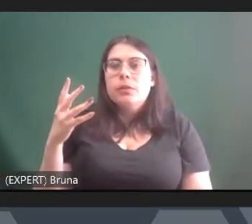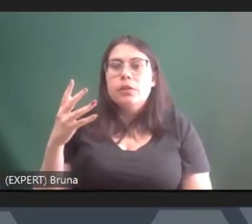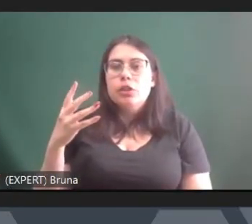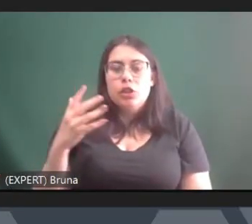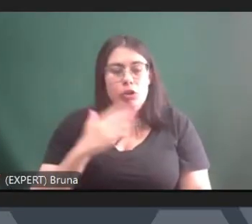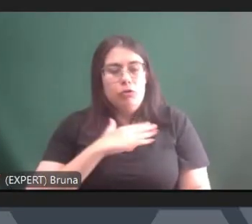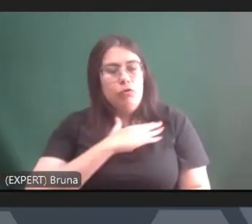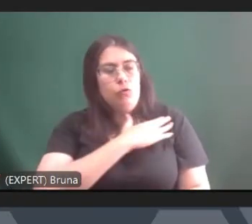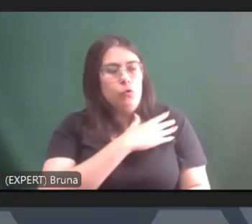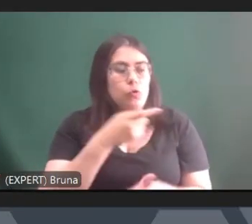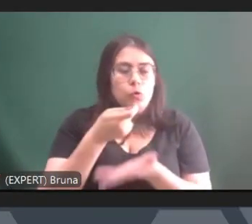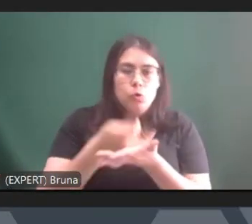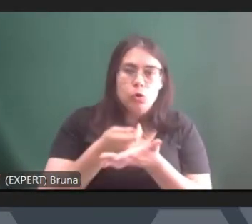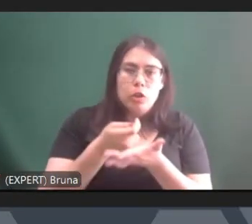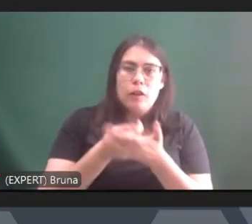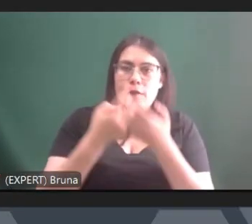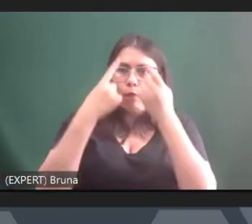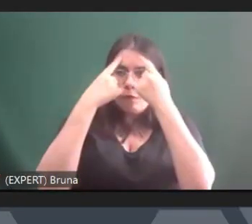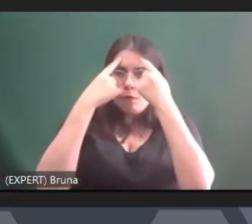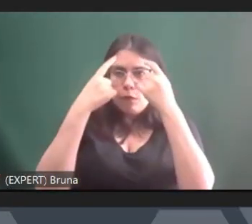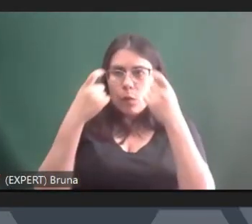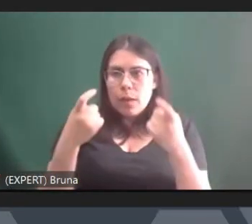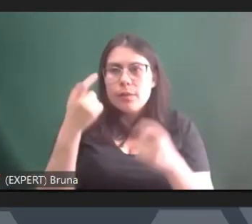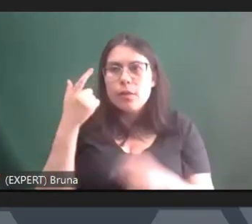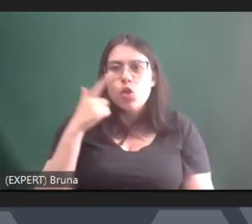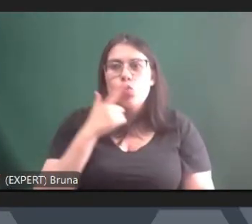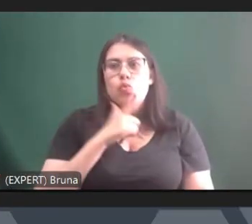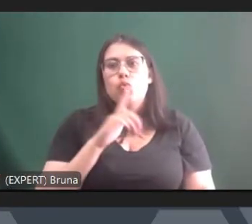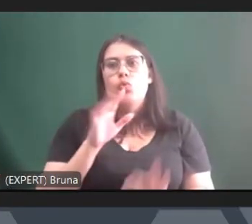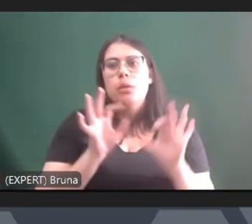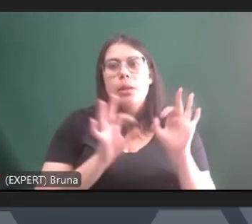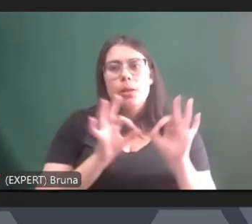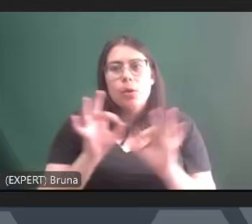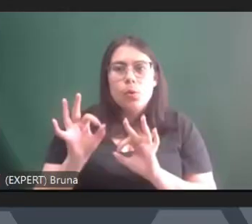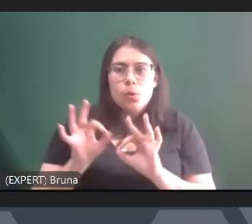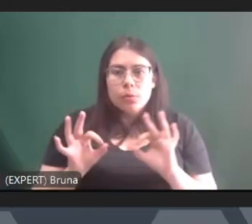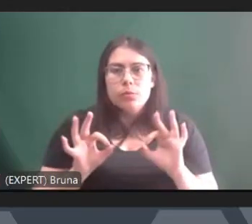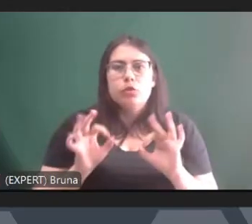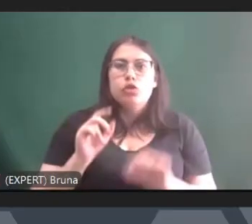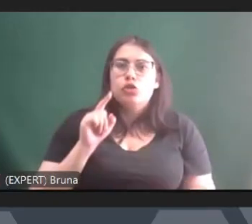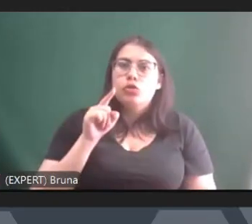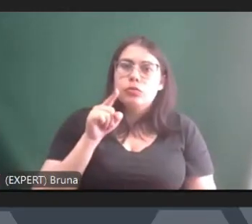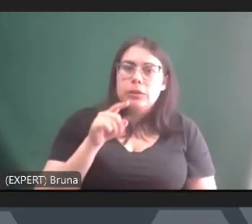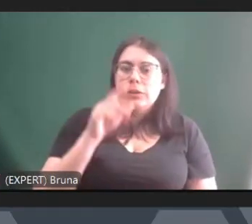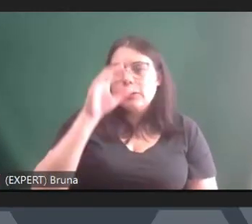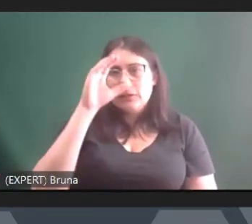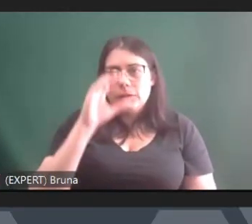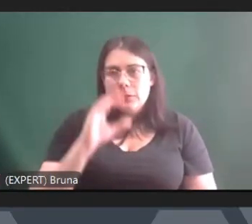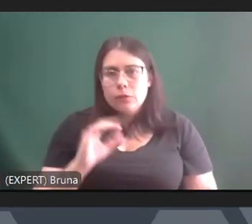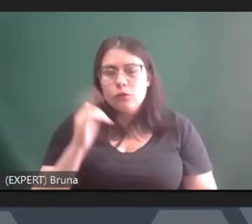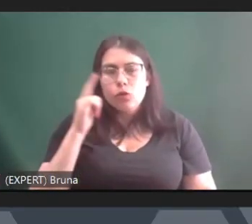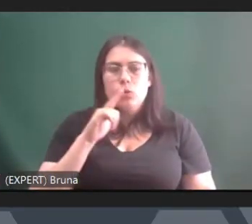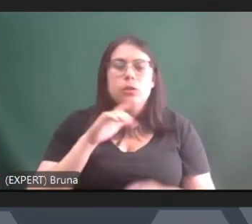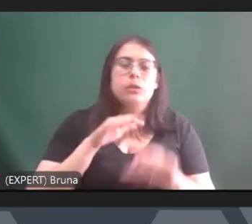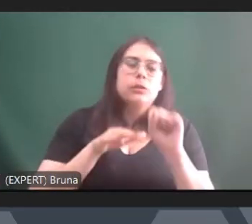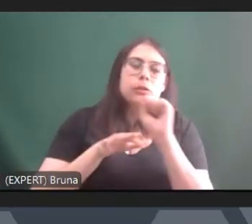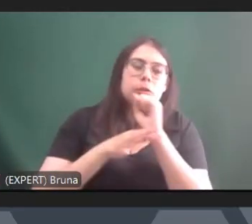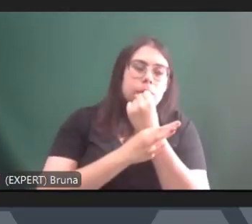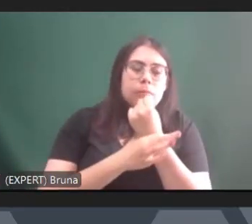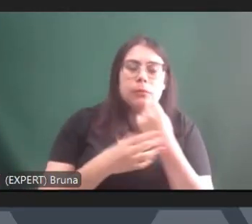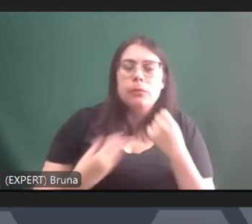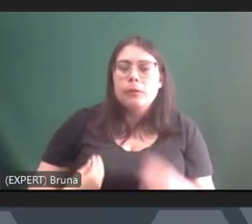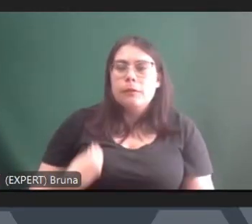de que é com a violência que a gente mantém a ordem em que você cidadão indivíduo vai estar seguro e vai ter uma vida melhor